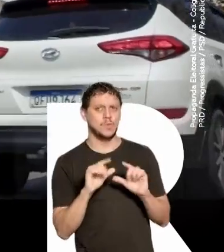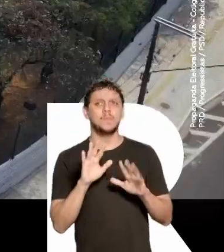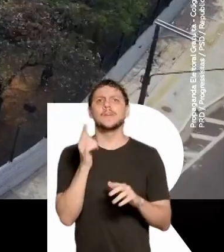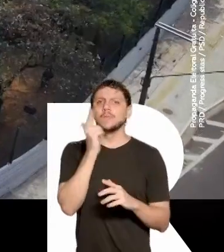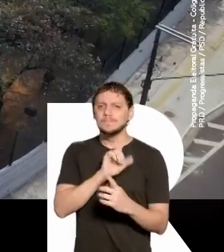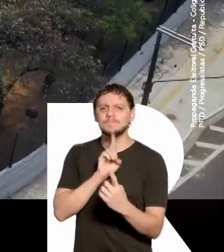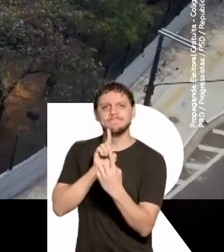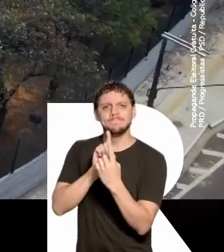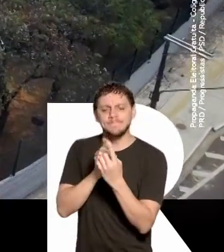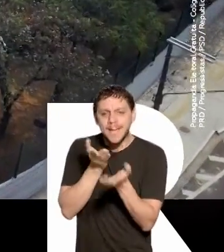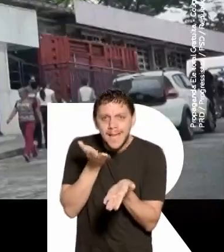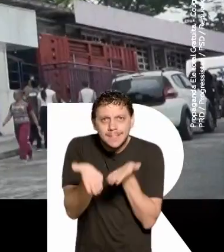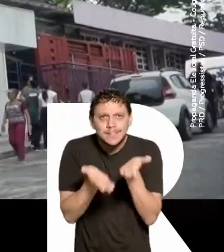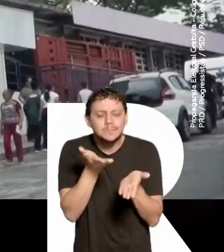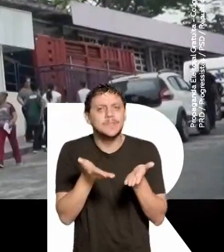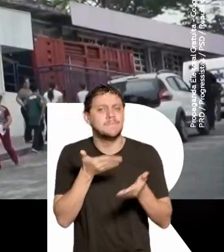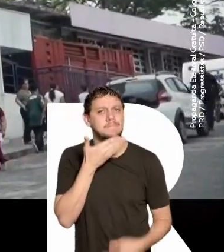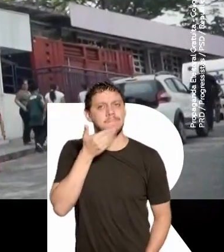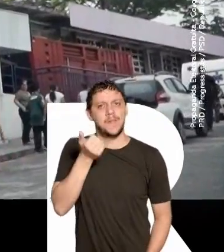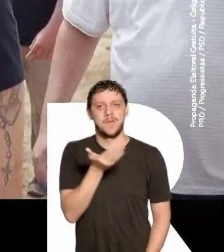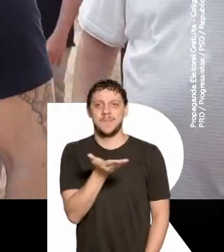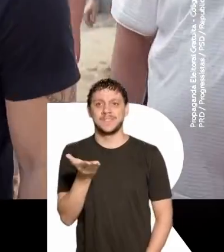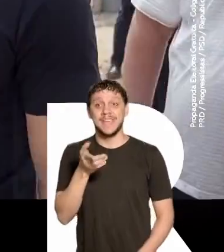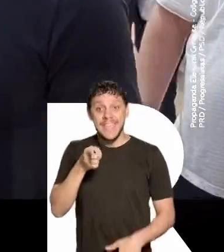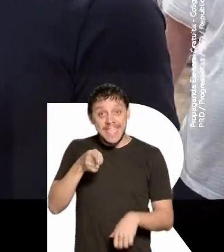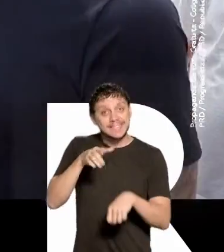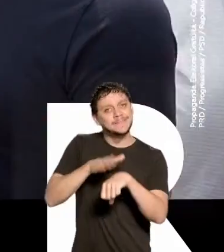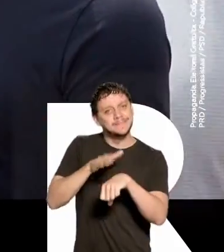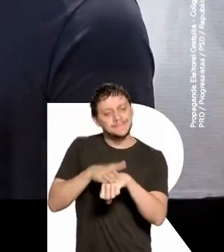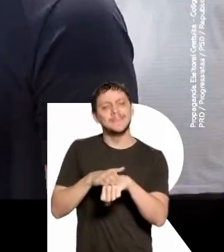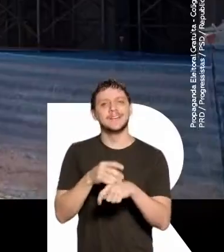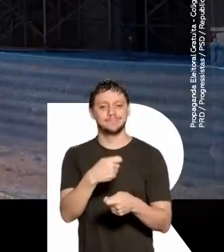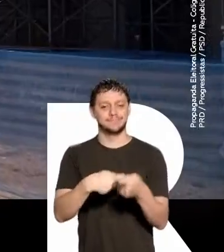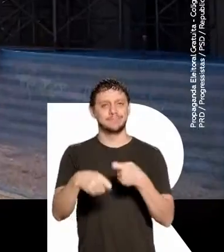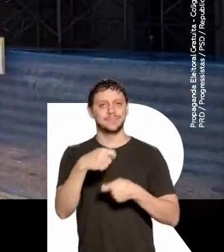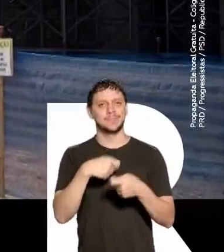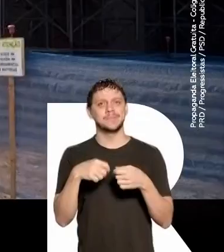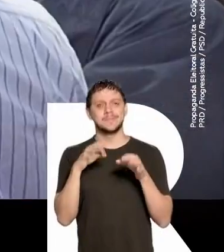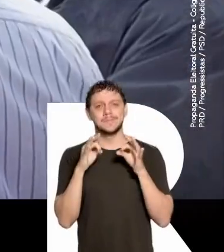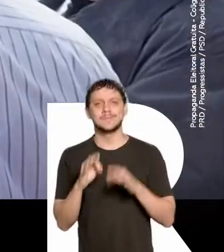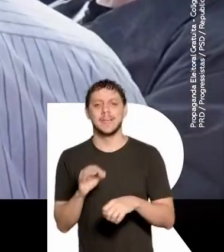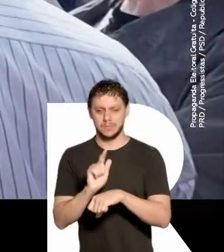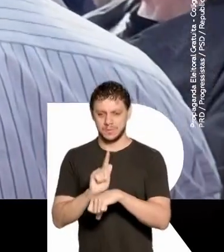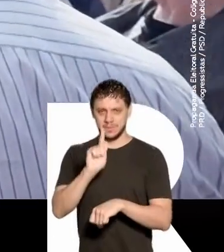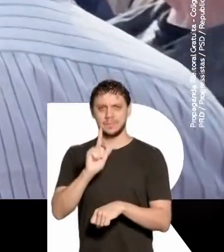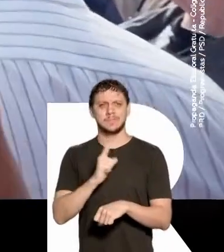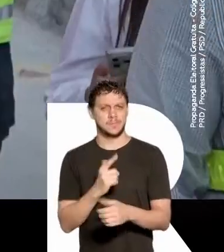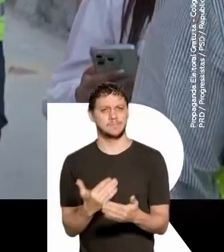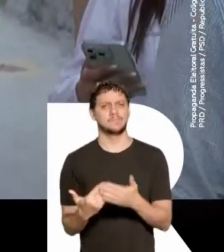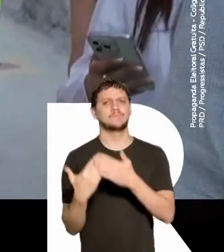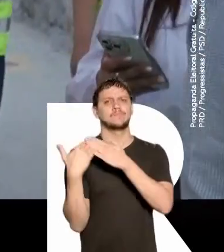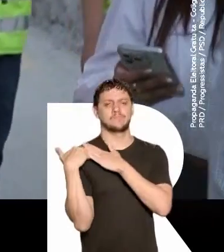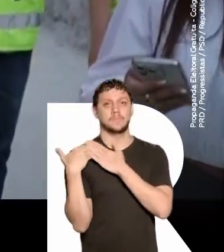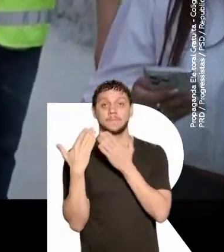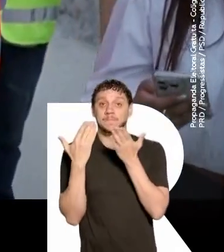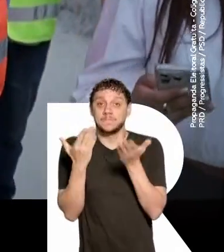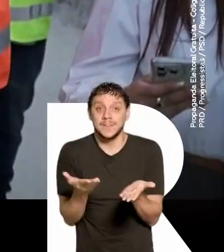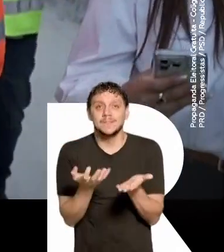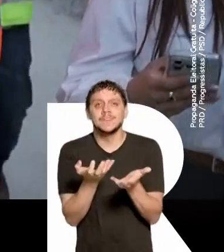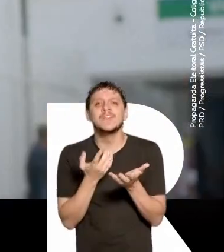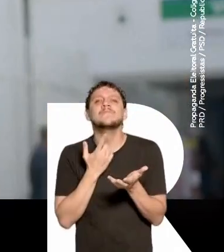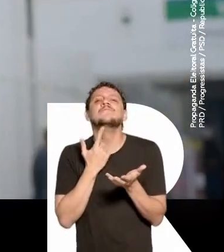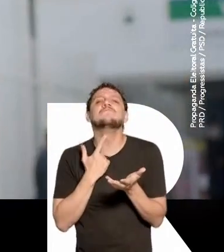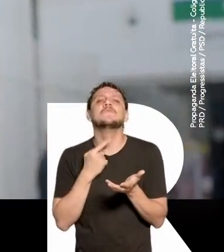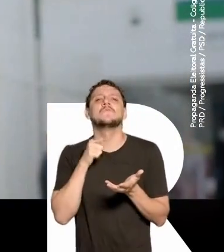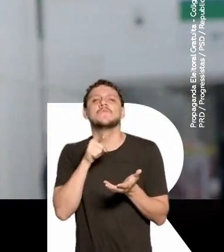possa fazer frente no atendimento a você. É assim que se faz uma administração, uma gestão com responsabilidade.